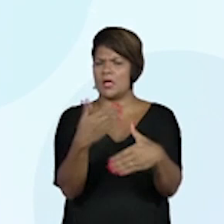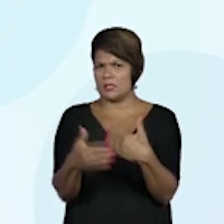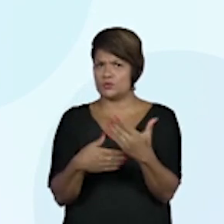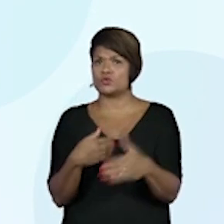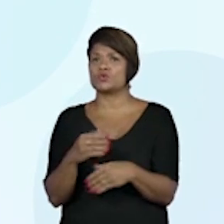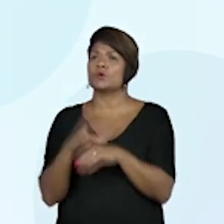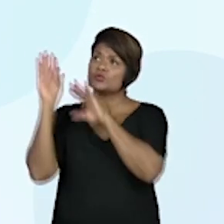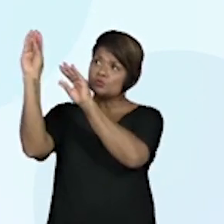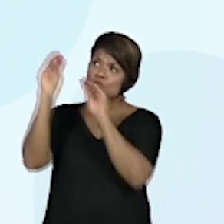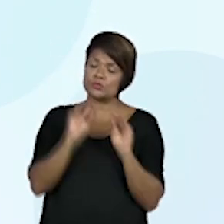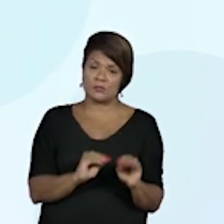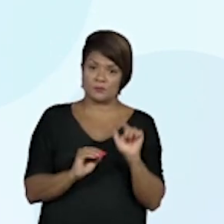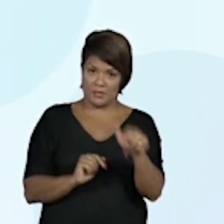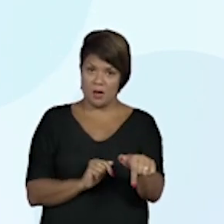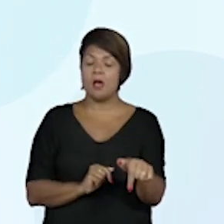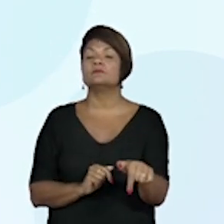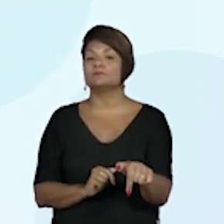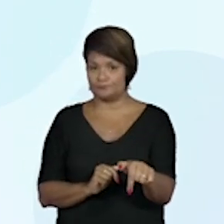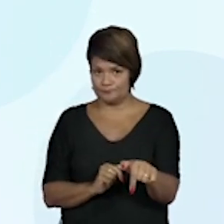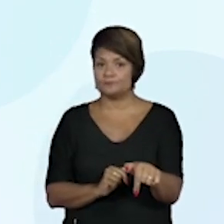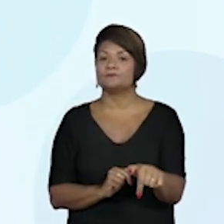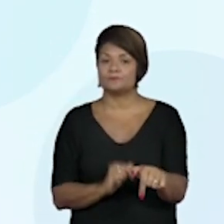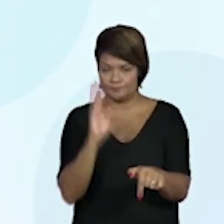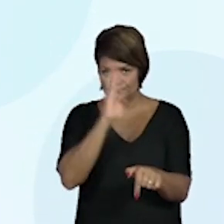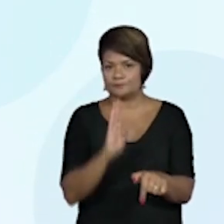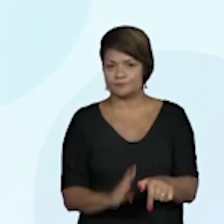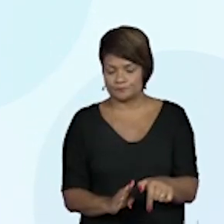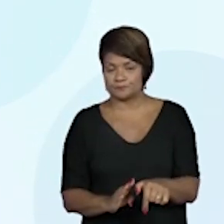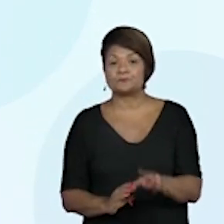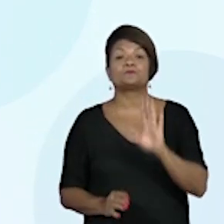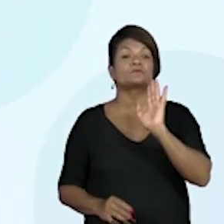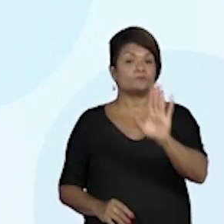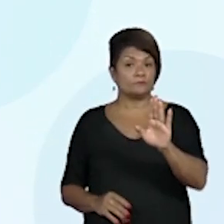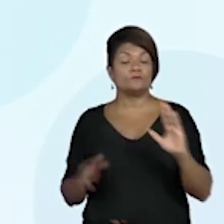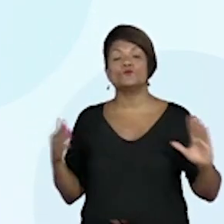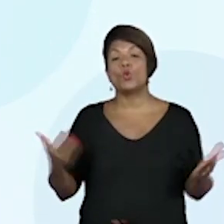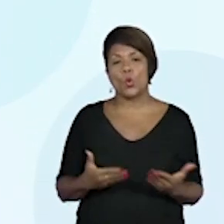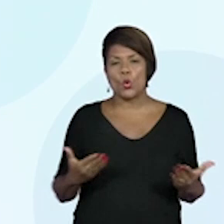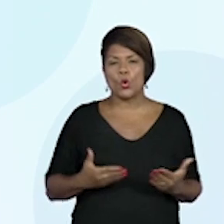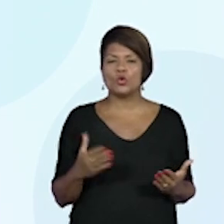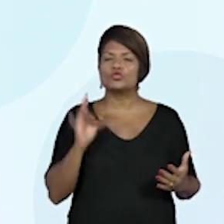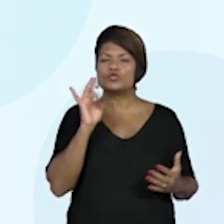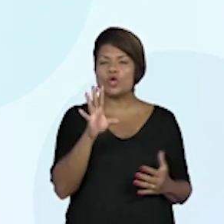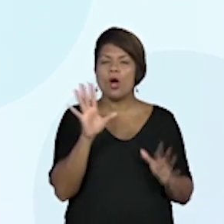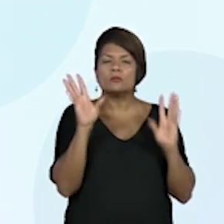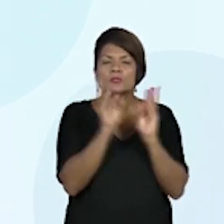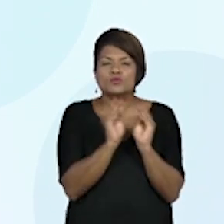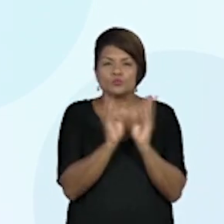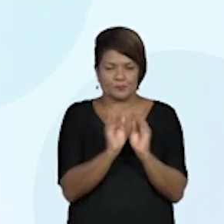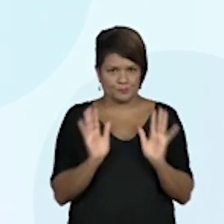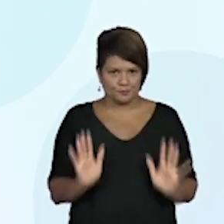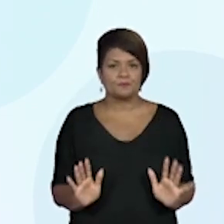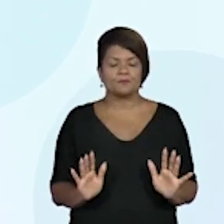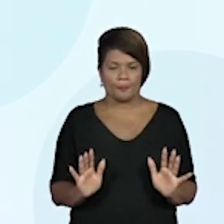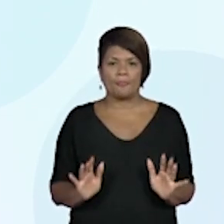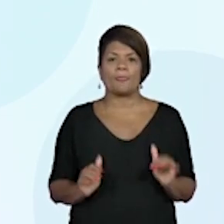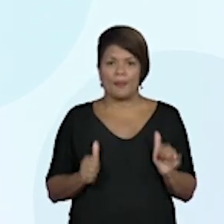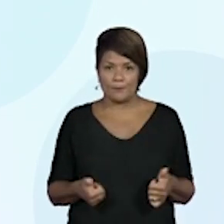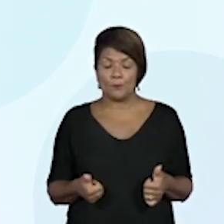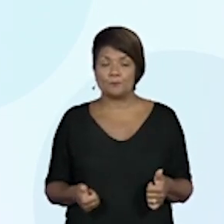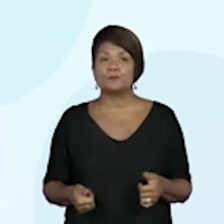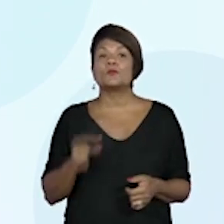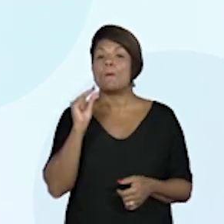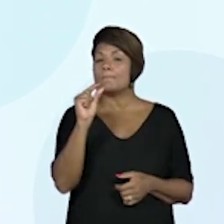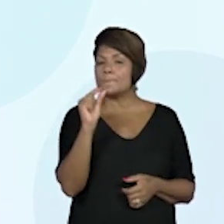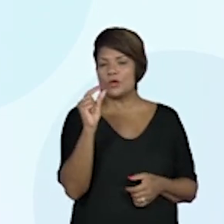aconteceu dos povos africanos aqui para o Brasil, mas hoje a gente vai dar uma pincelada sobre isso, tudo bem? Então, a gente vai falar um pouquinho